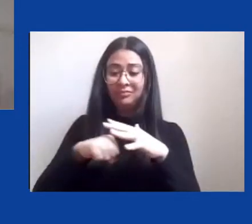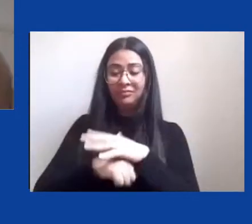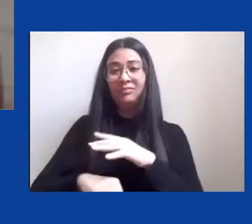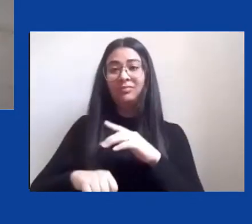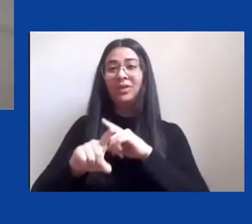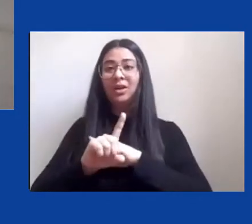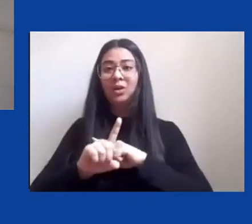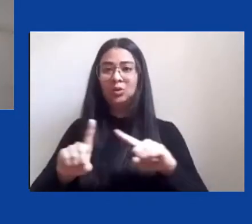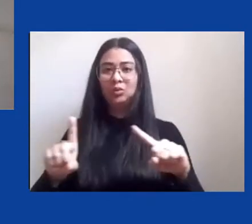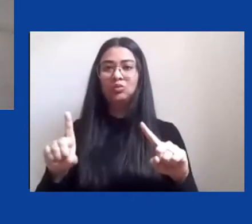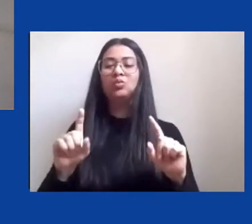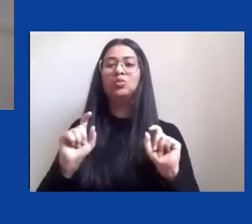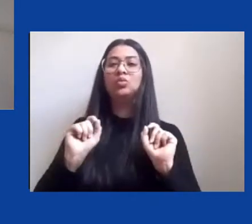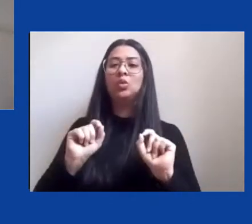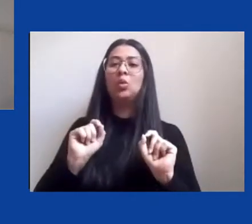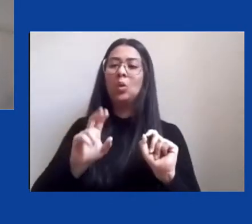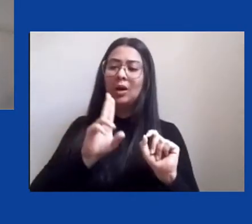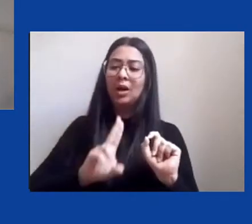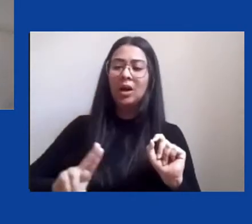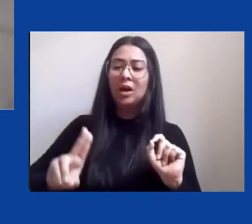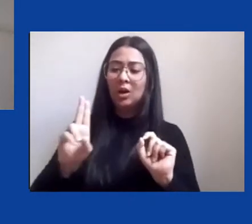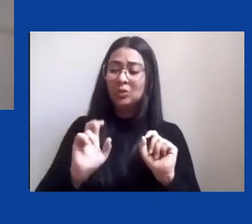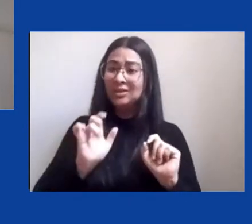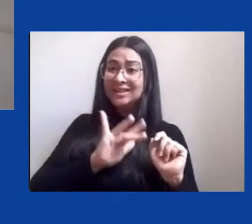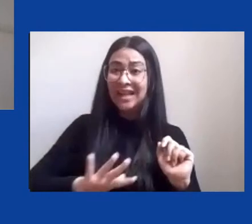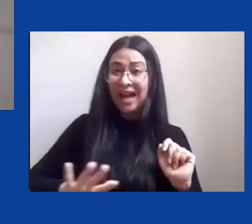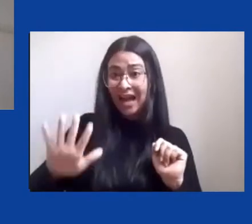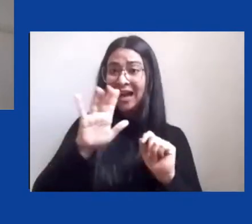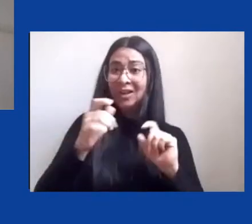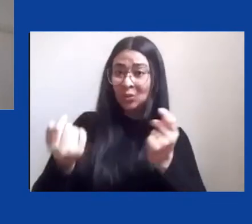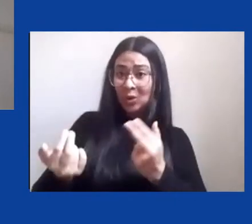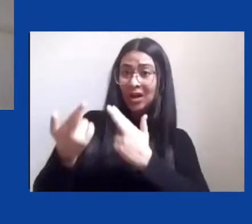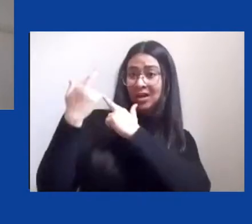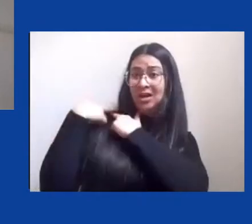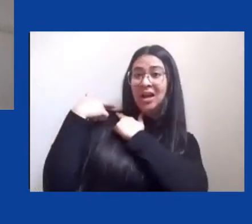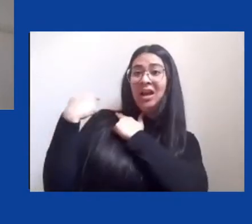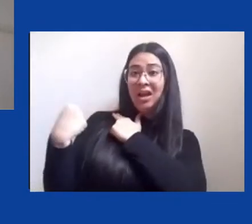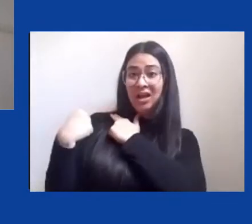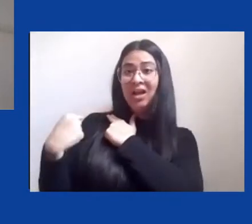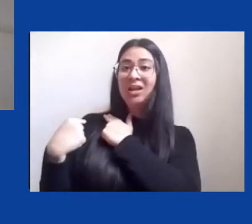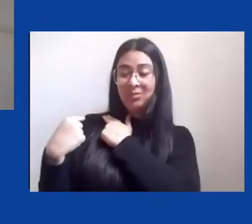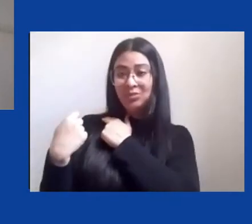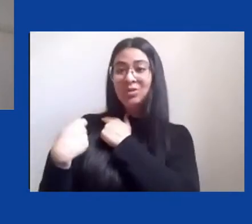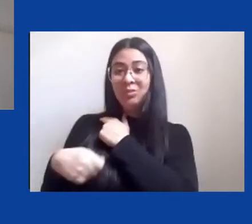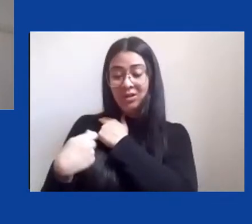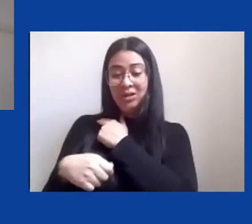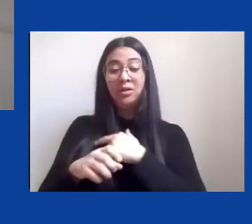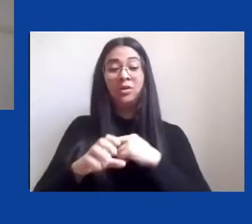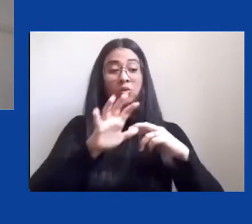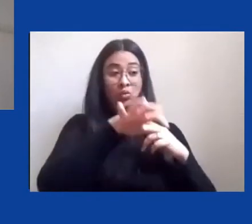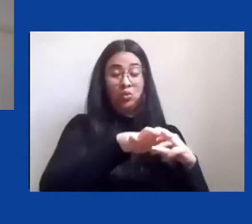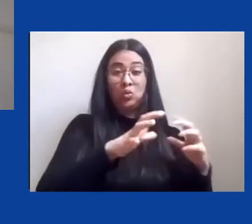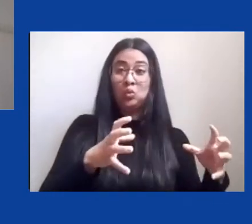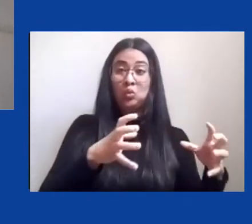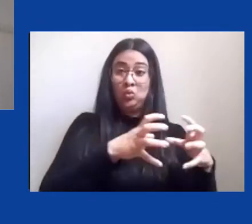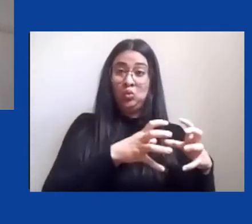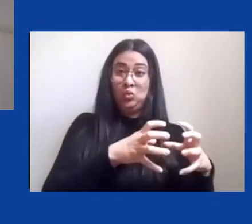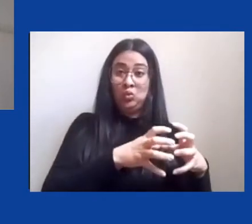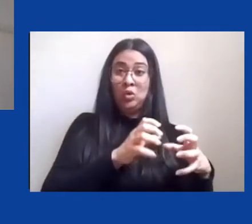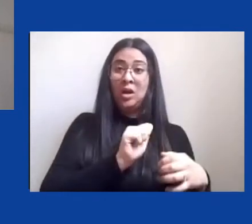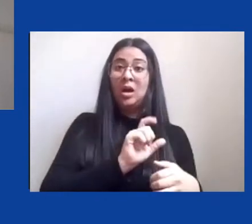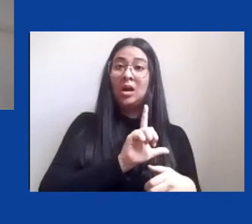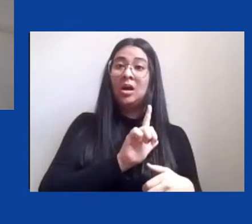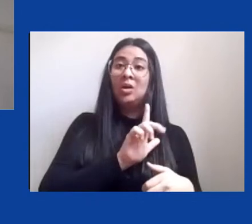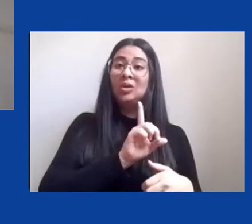porque o estado tem essa condição é a gente vê que as nossas aldeias estão num processo de adoecimento